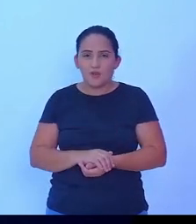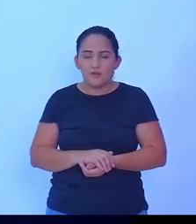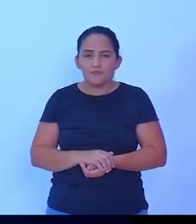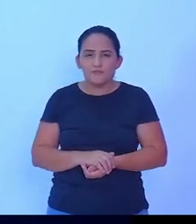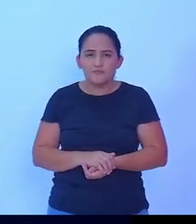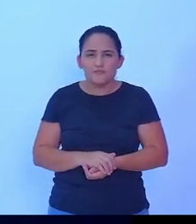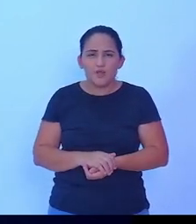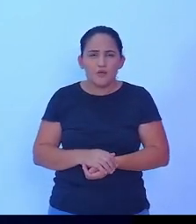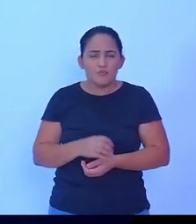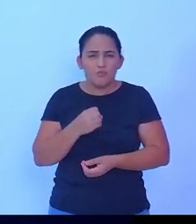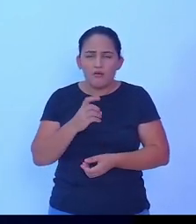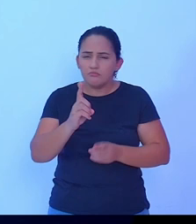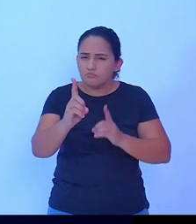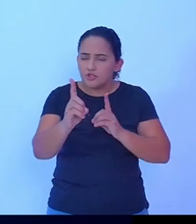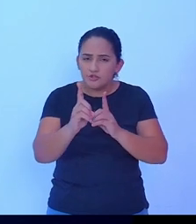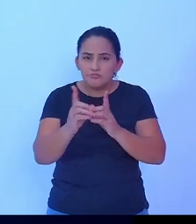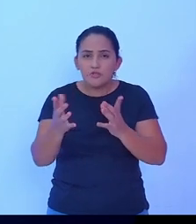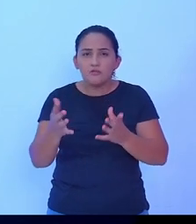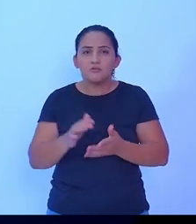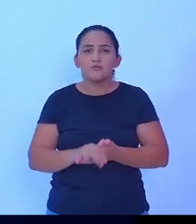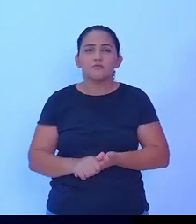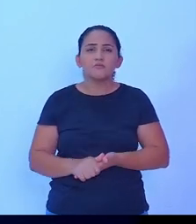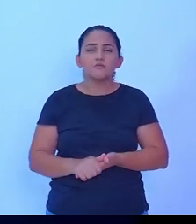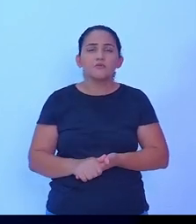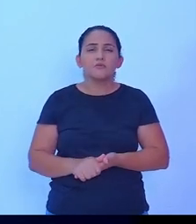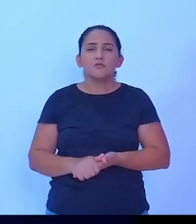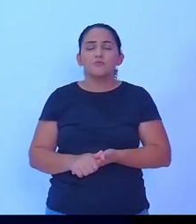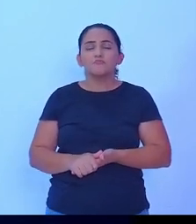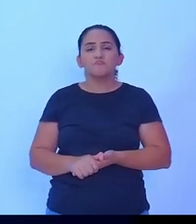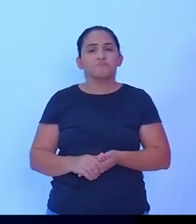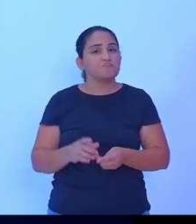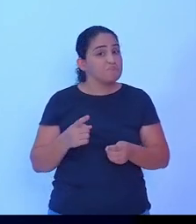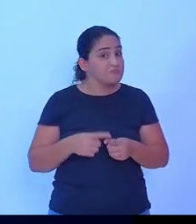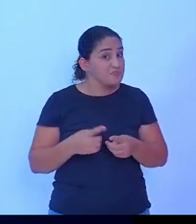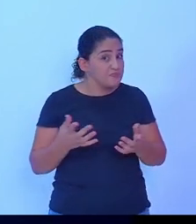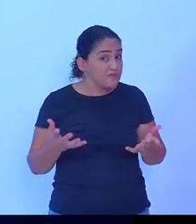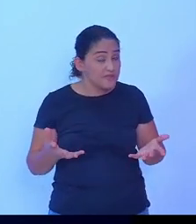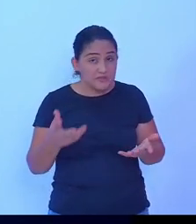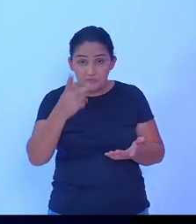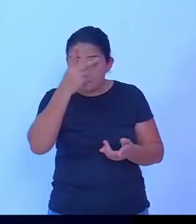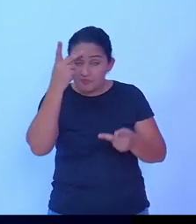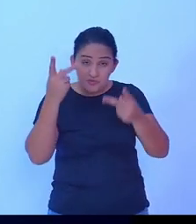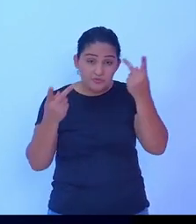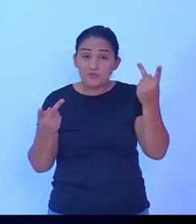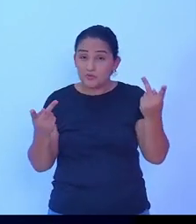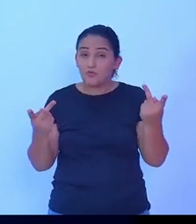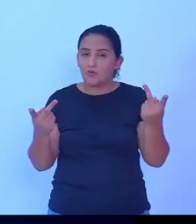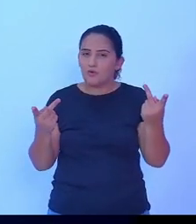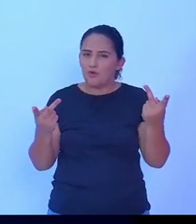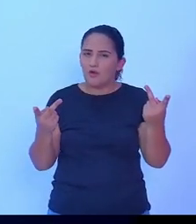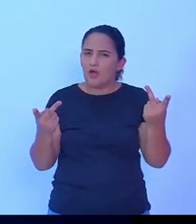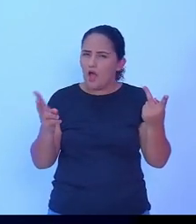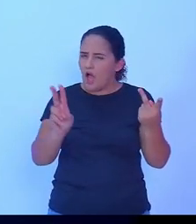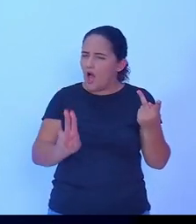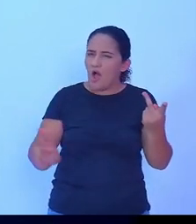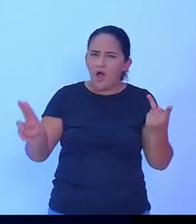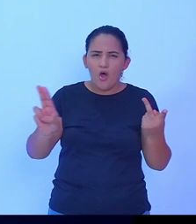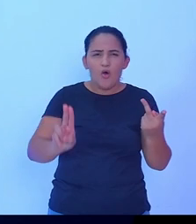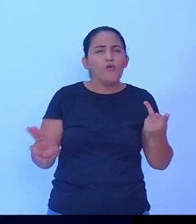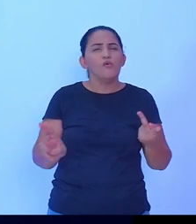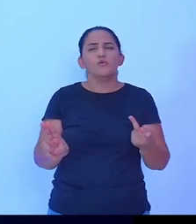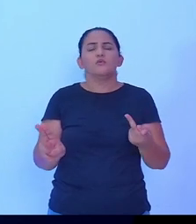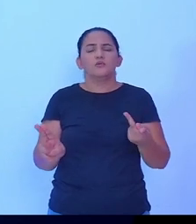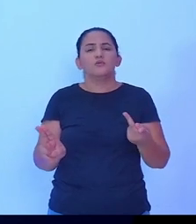o bom atendimento para que realmente o pessoal que usa esses benefícios